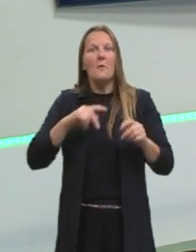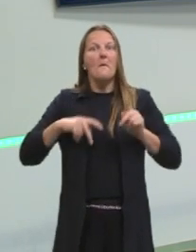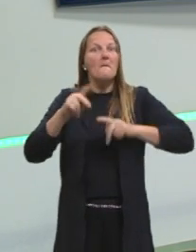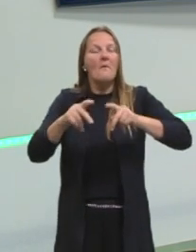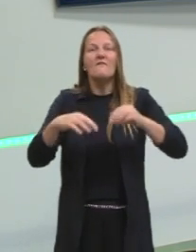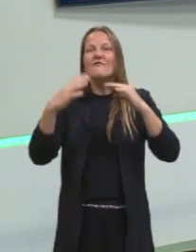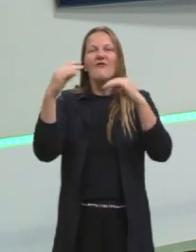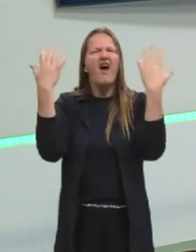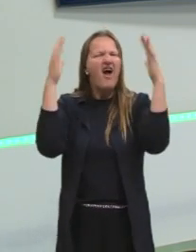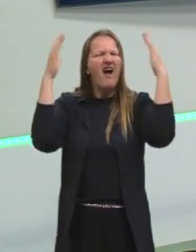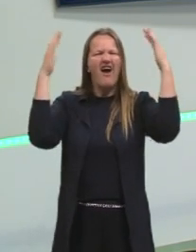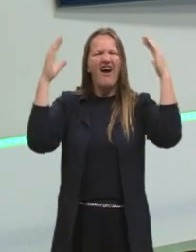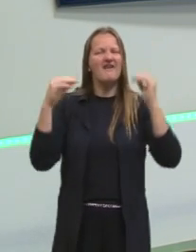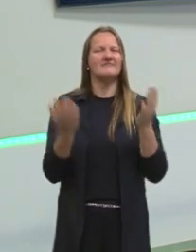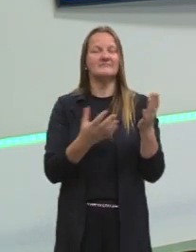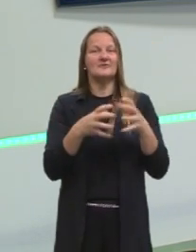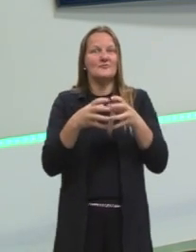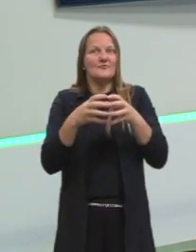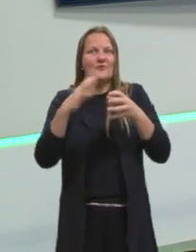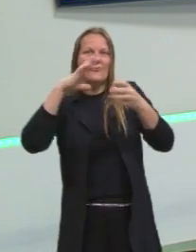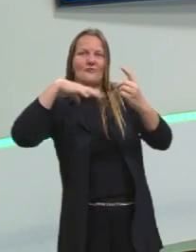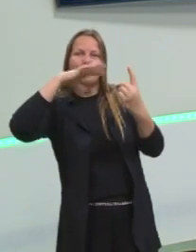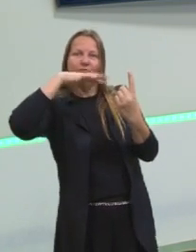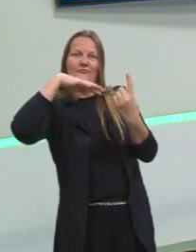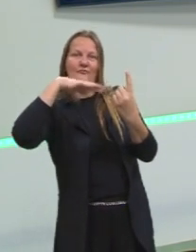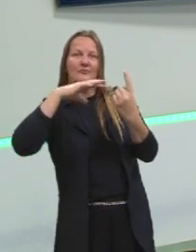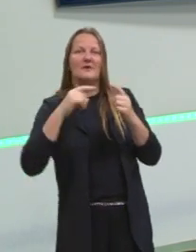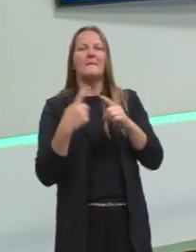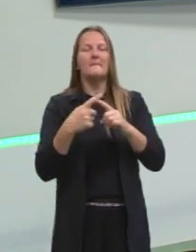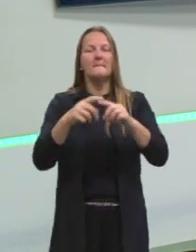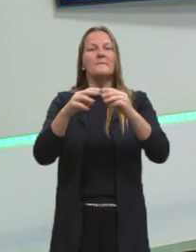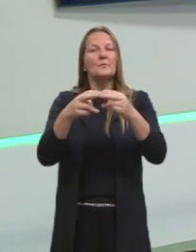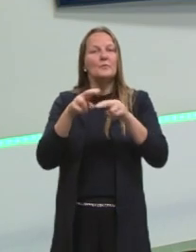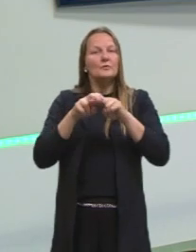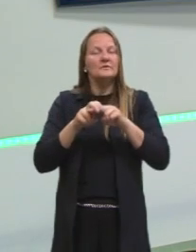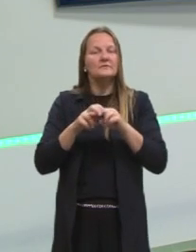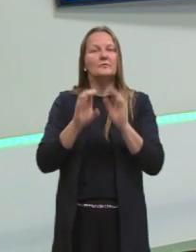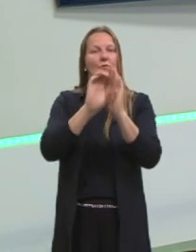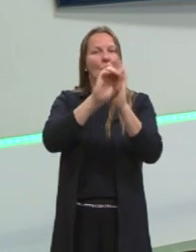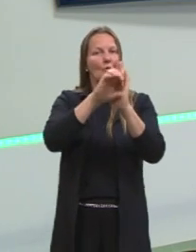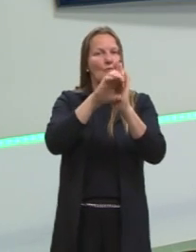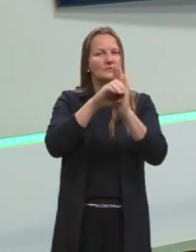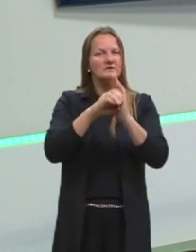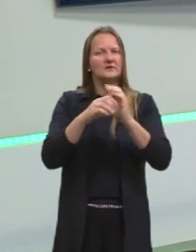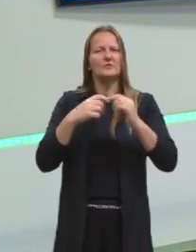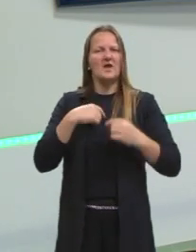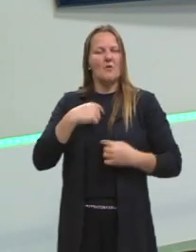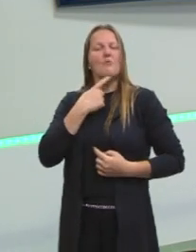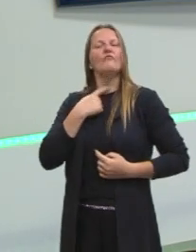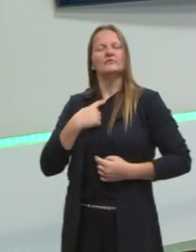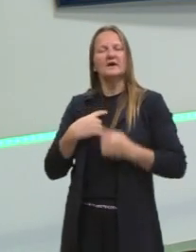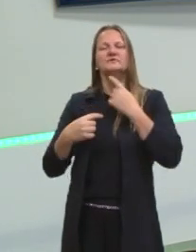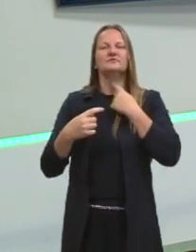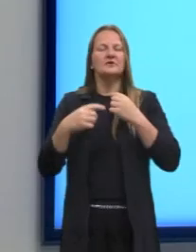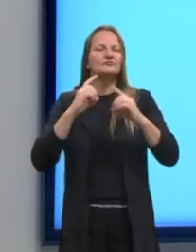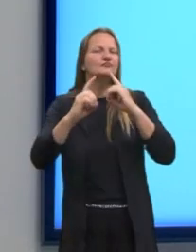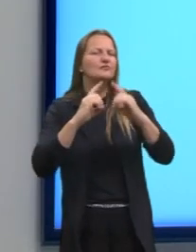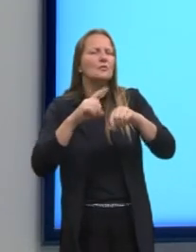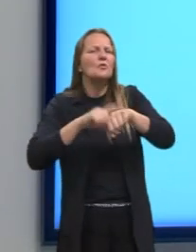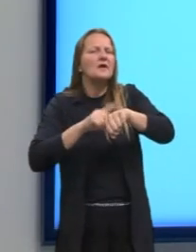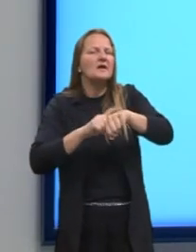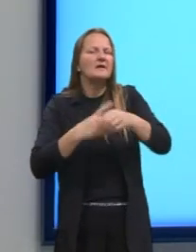querido pelas massas. E o populismo tem a ver com isso. É um conceito hoje em dia muito disputado, muito debatido. O que é